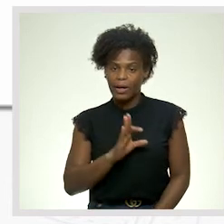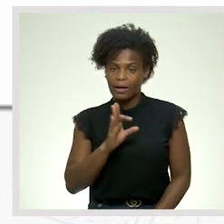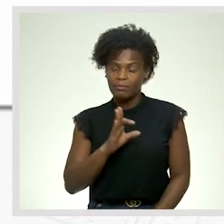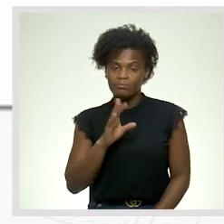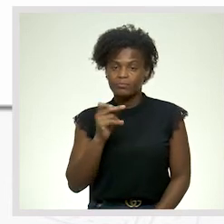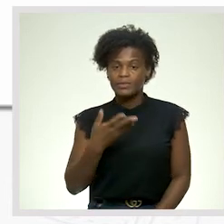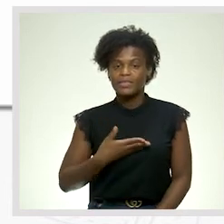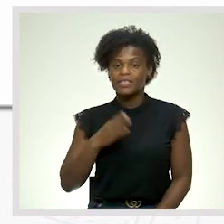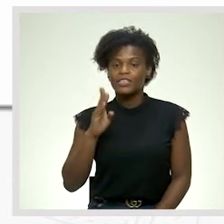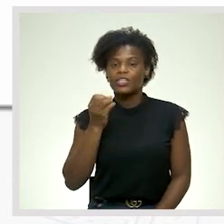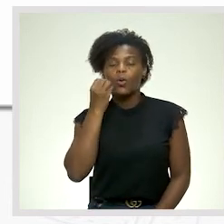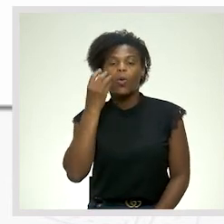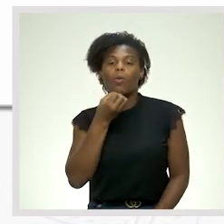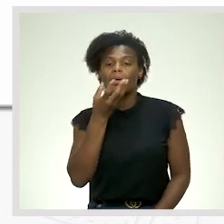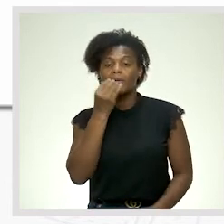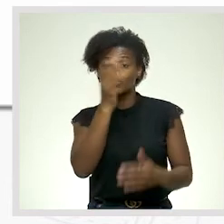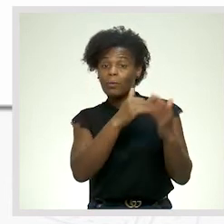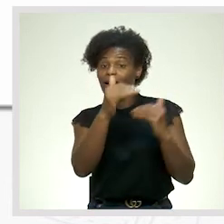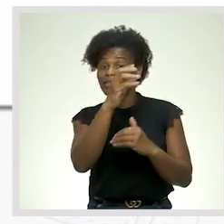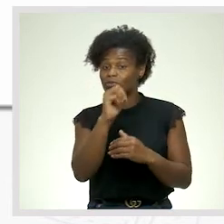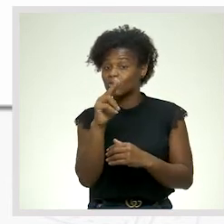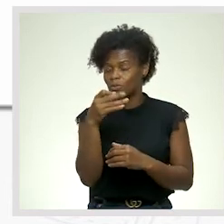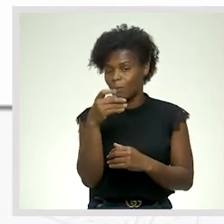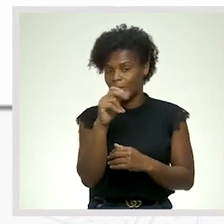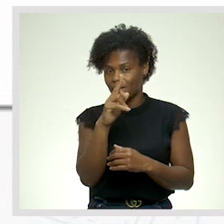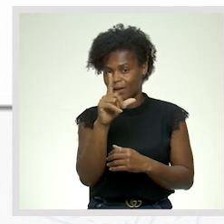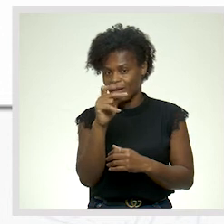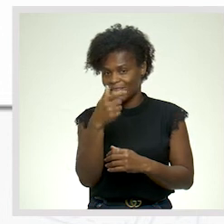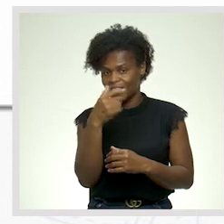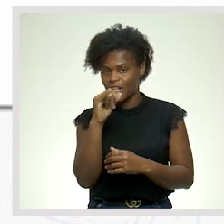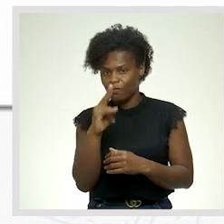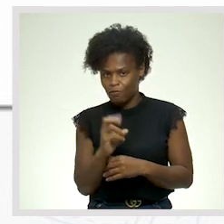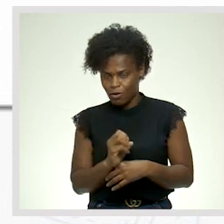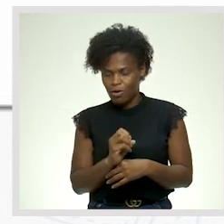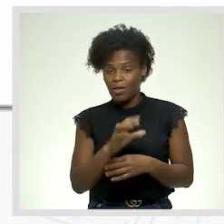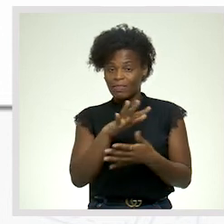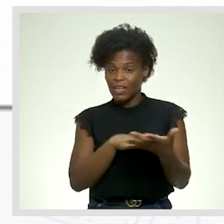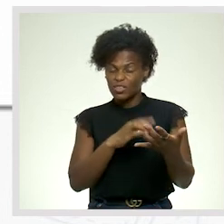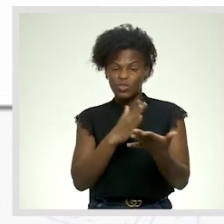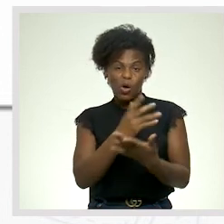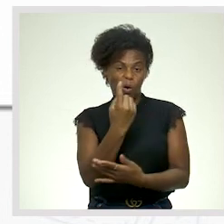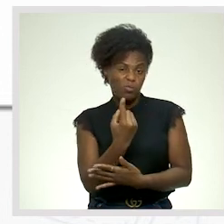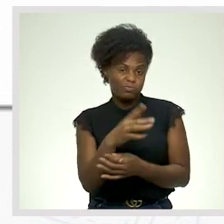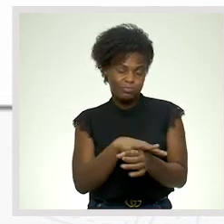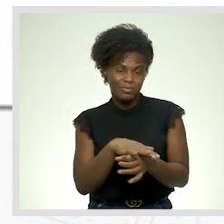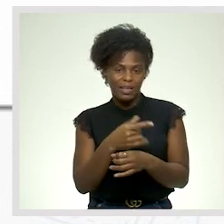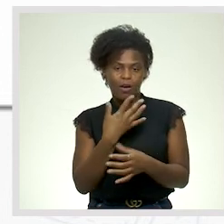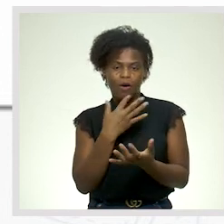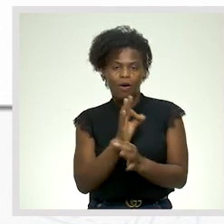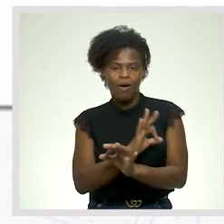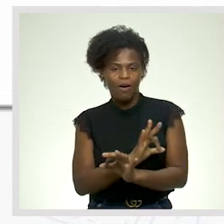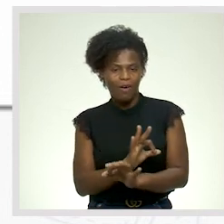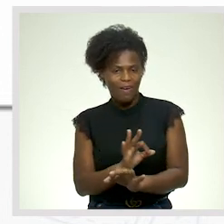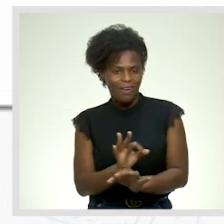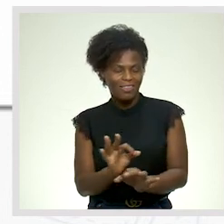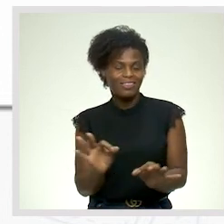adjetivo no superlativo O texto traz pelo menos Um caso Ótima Na